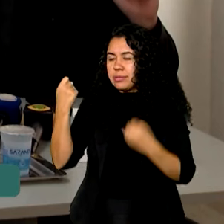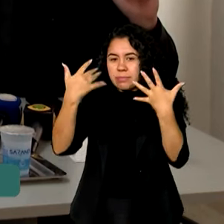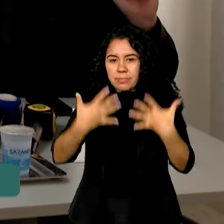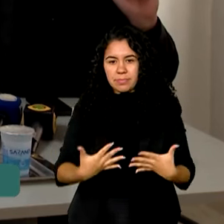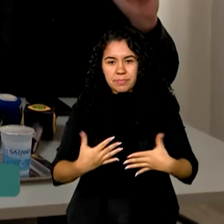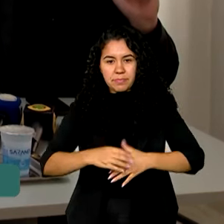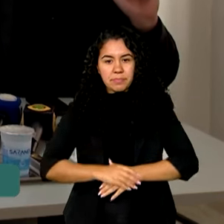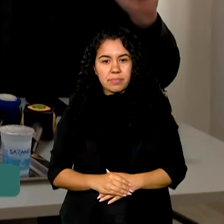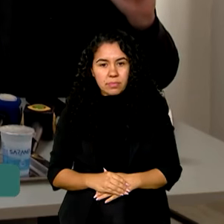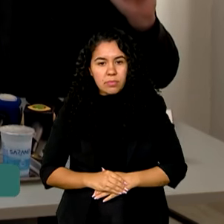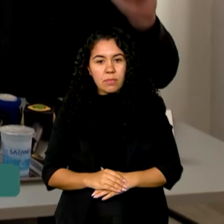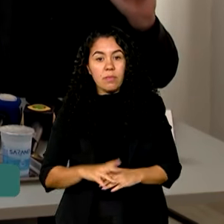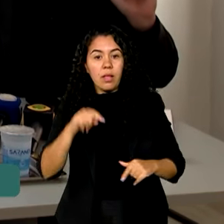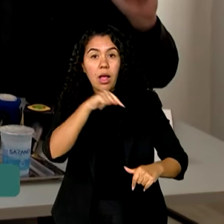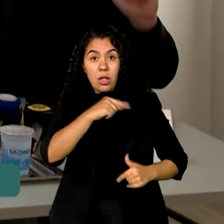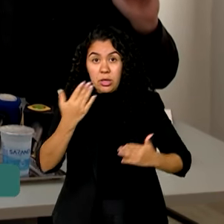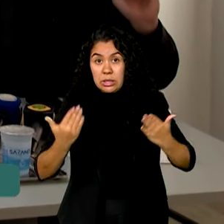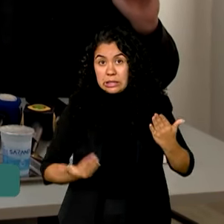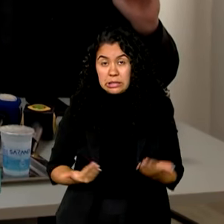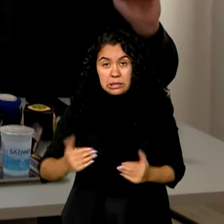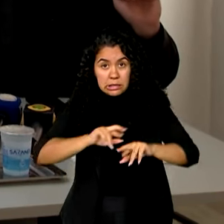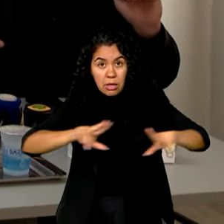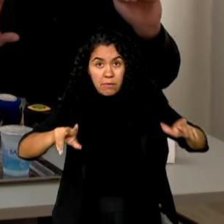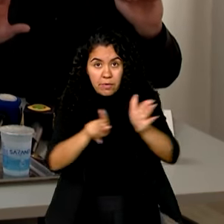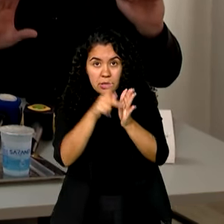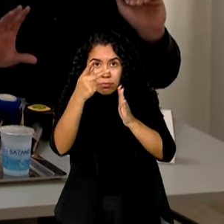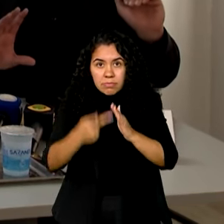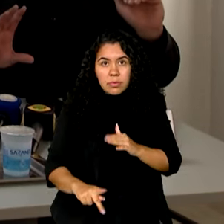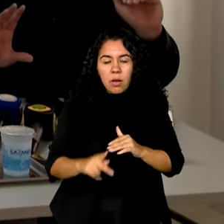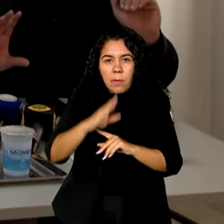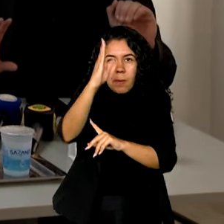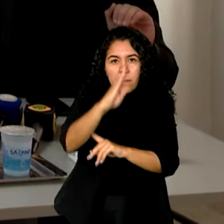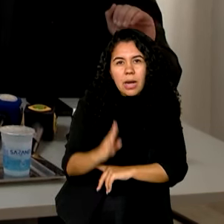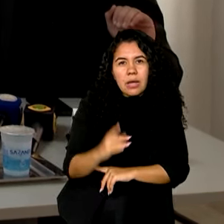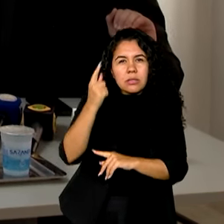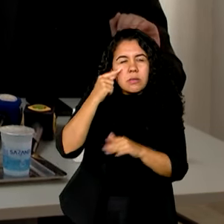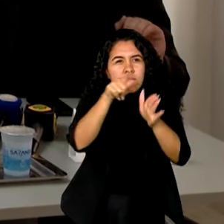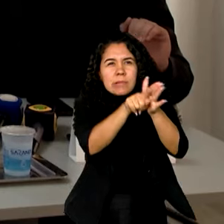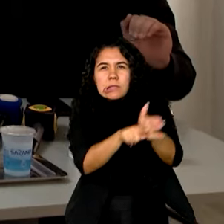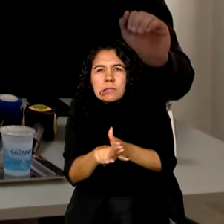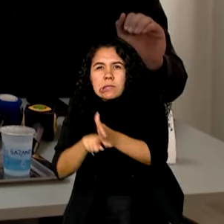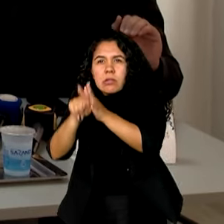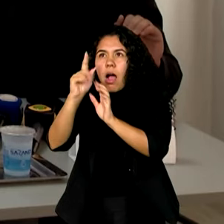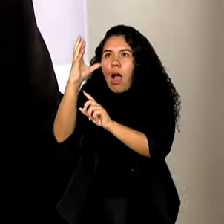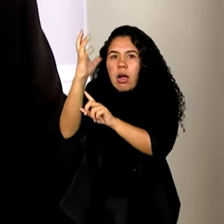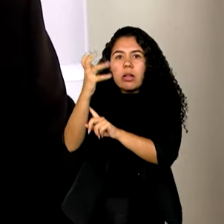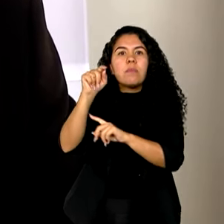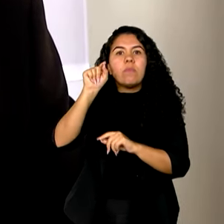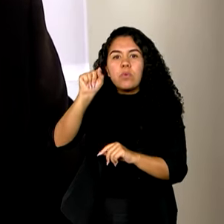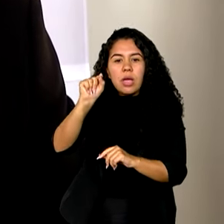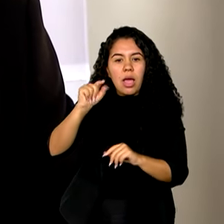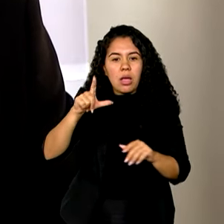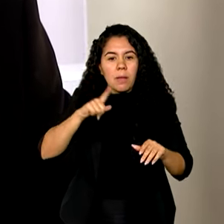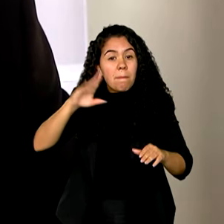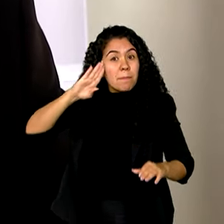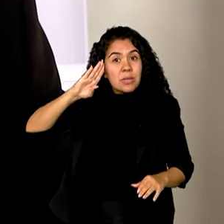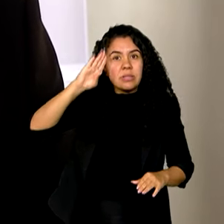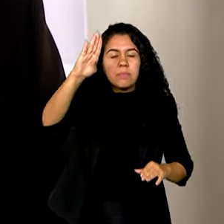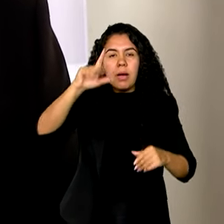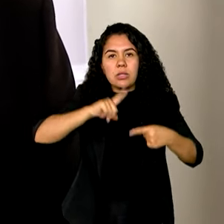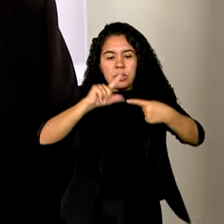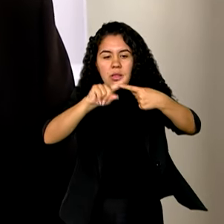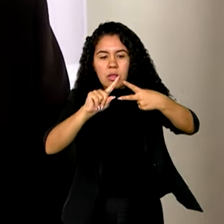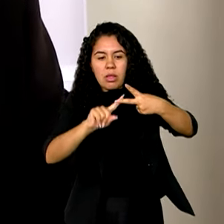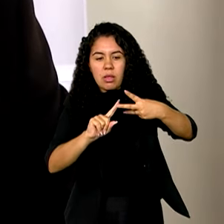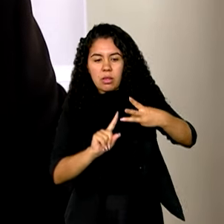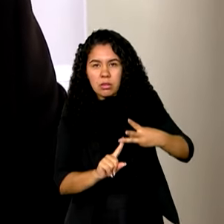O Serviço Geológico do Brasil fez o nivelamento geométrico na região central da cidade, destacando três pontos